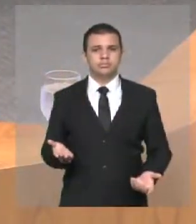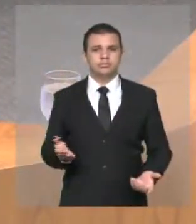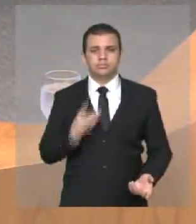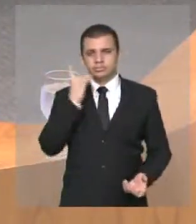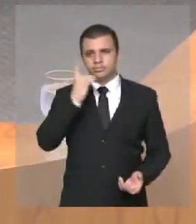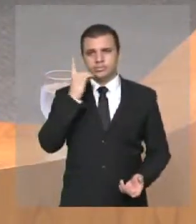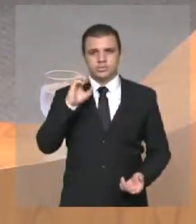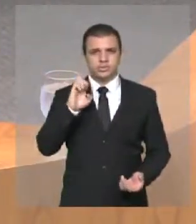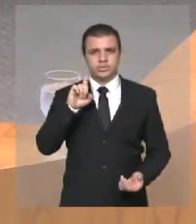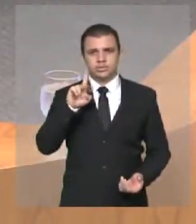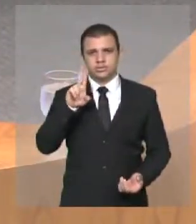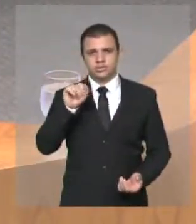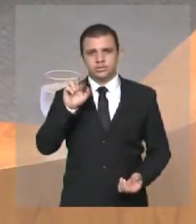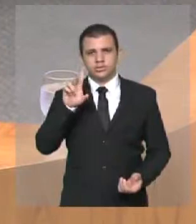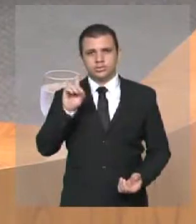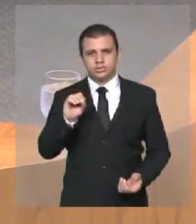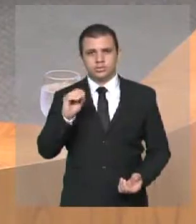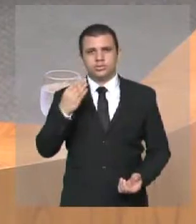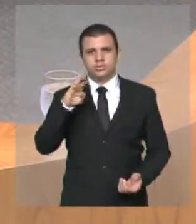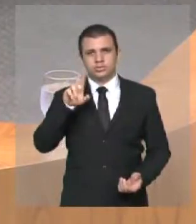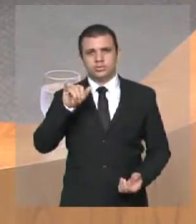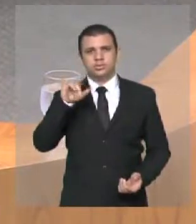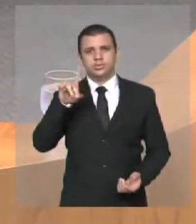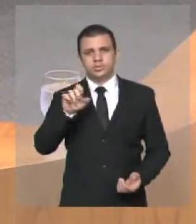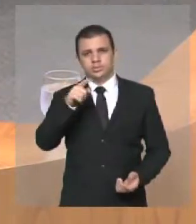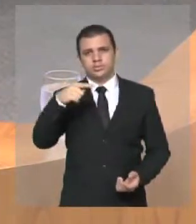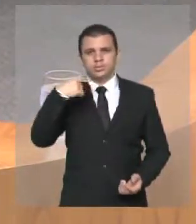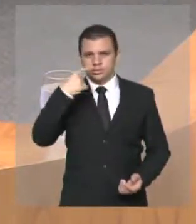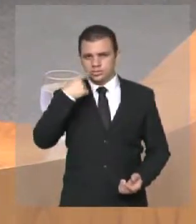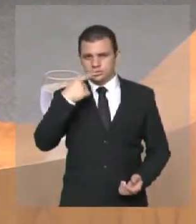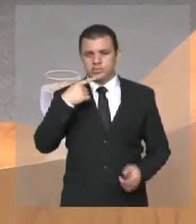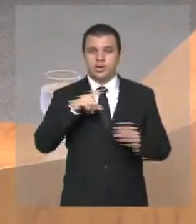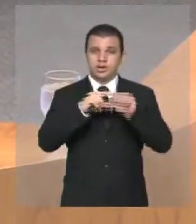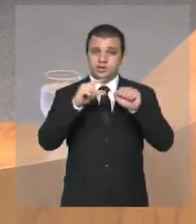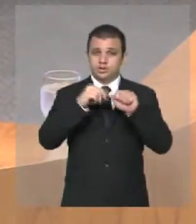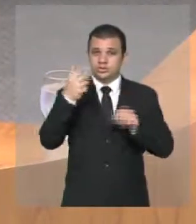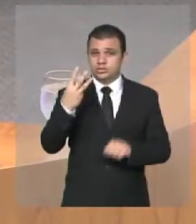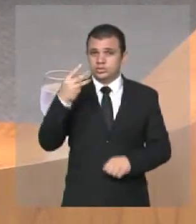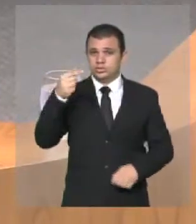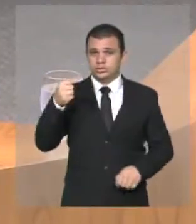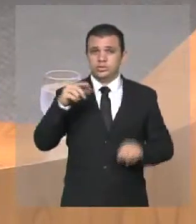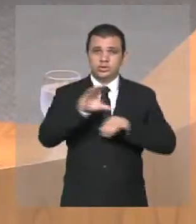Braide, advogado, o artigo 37 da Constituição Federal é bem clara.